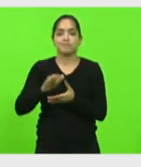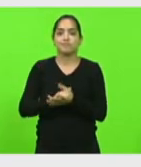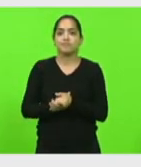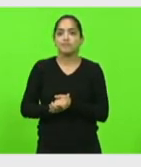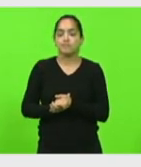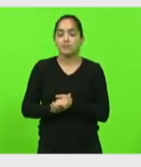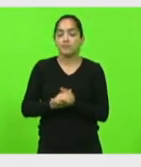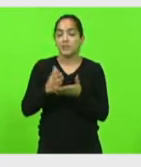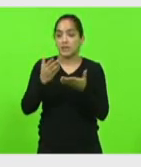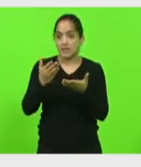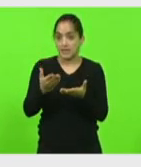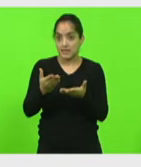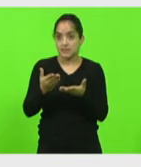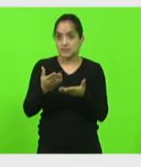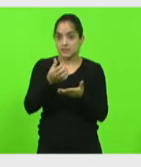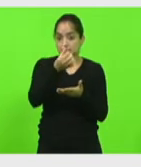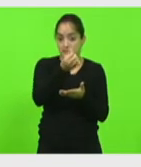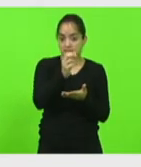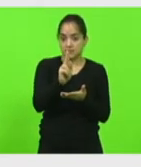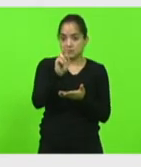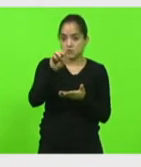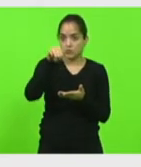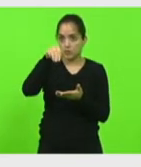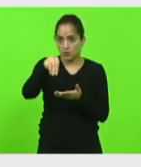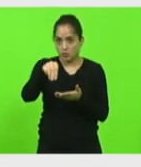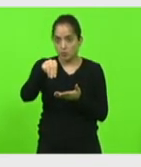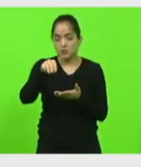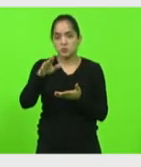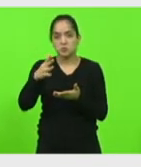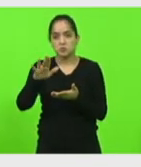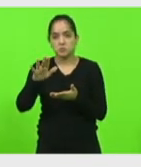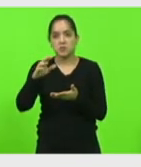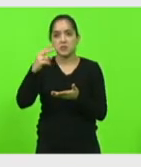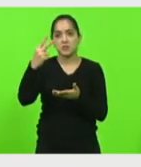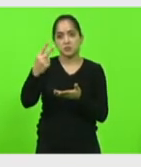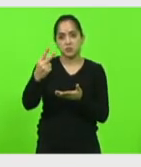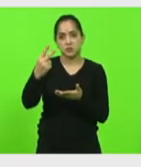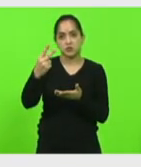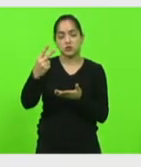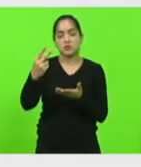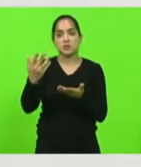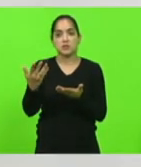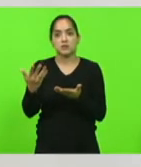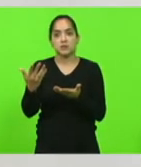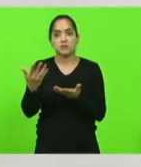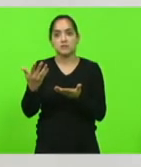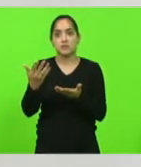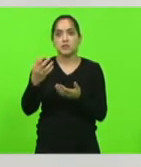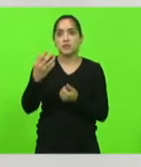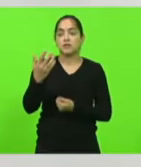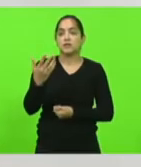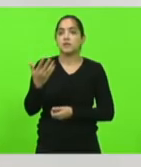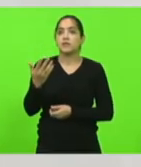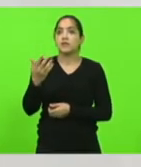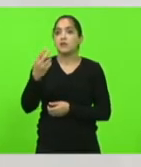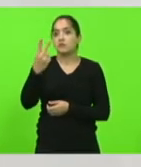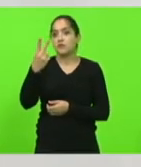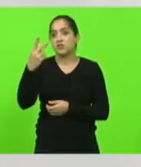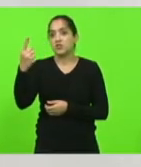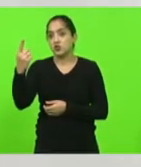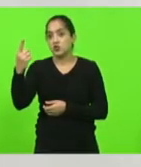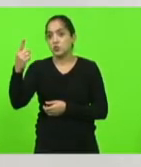seis mil quilômetros equivale mais ou menos a valor a valores de vinte vinte e um